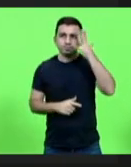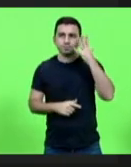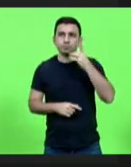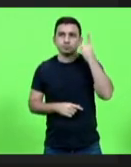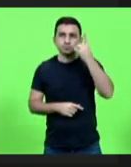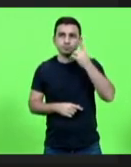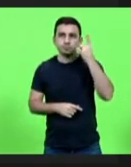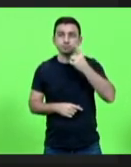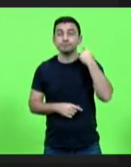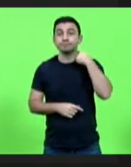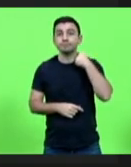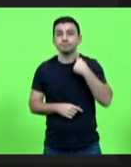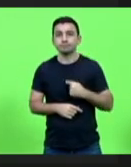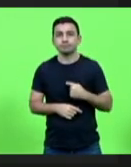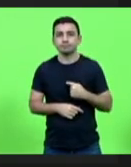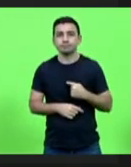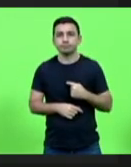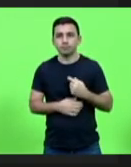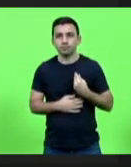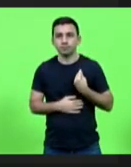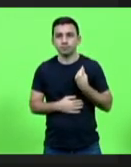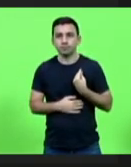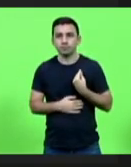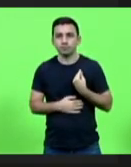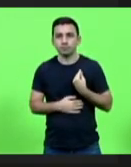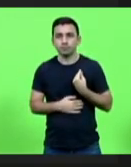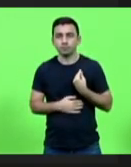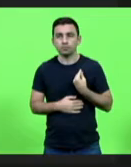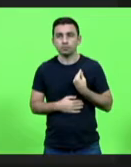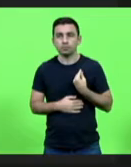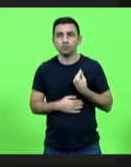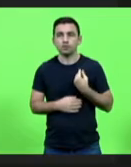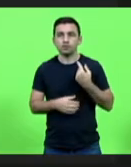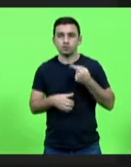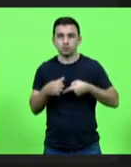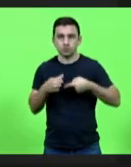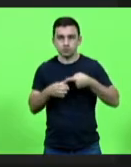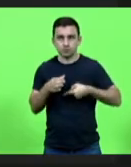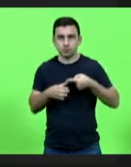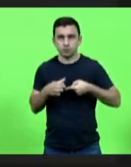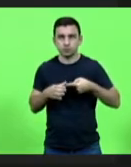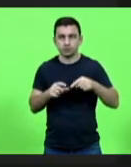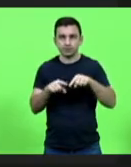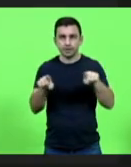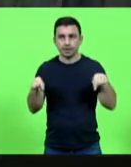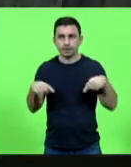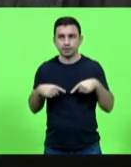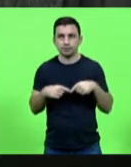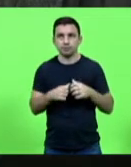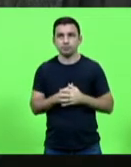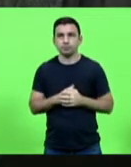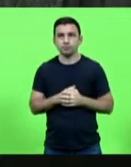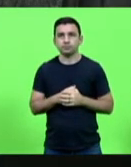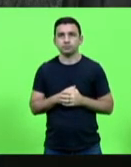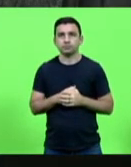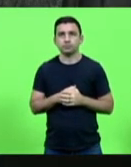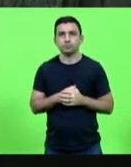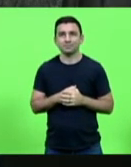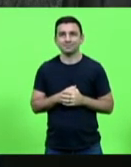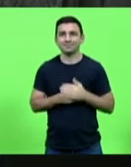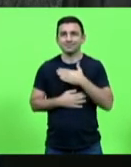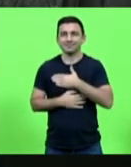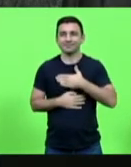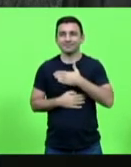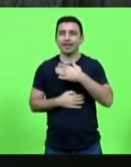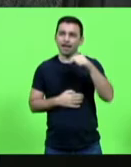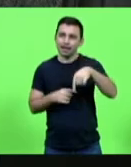Silvio Dreve, que está presencialmente na sala das comissões. Com muita honra, esta sala